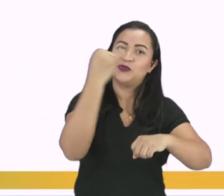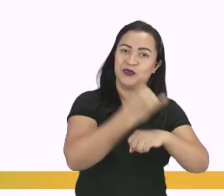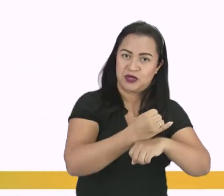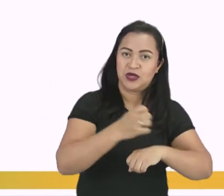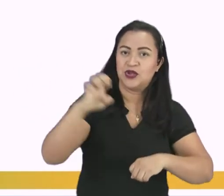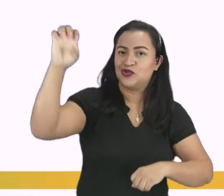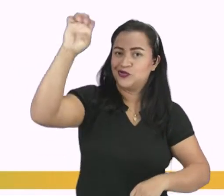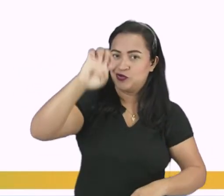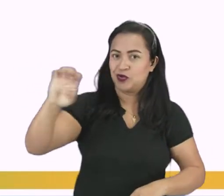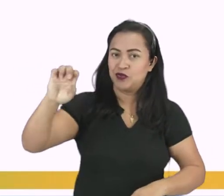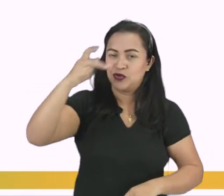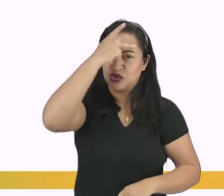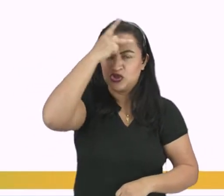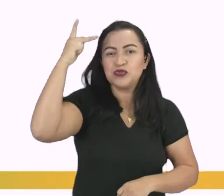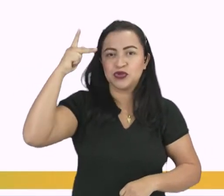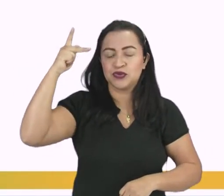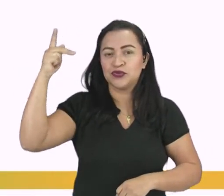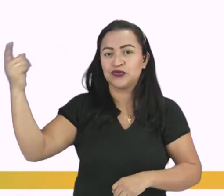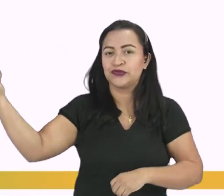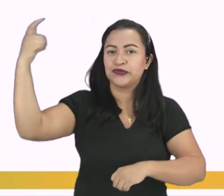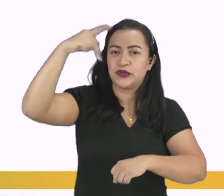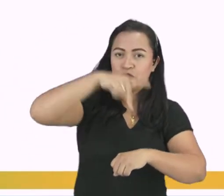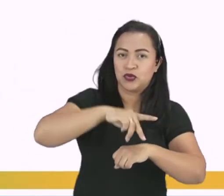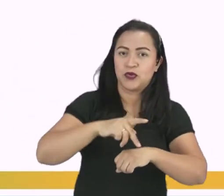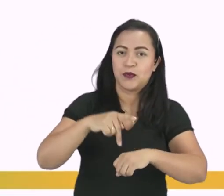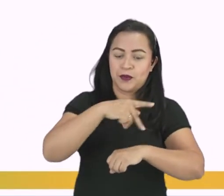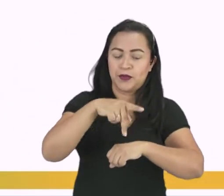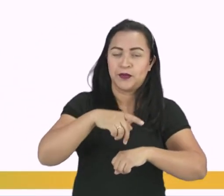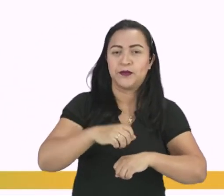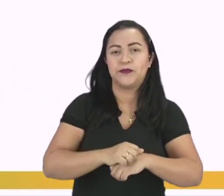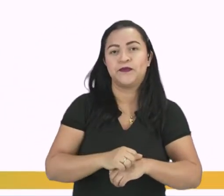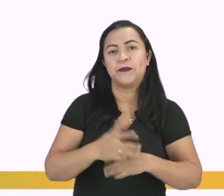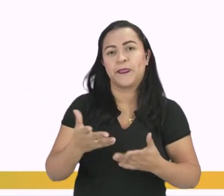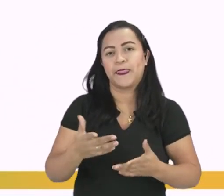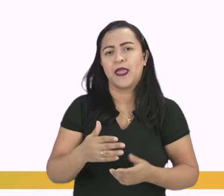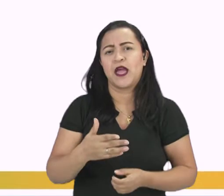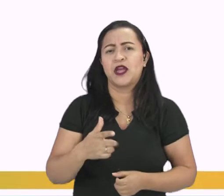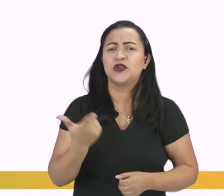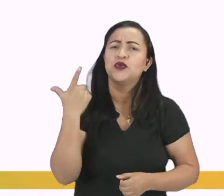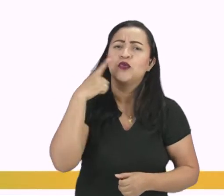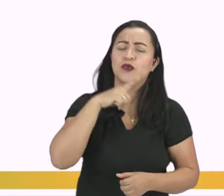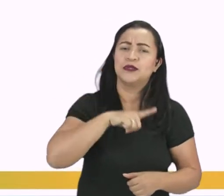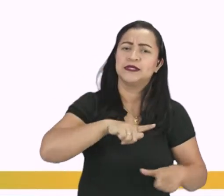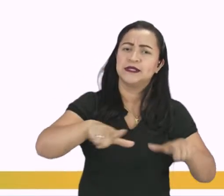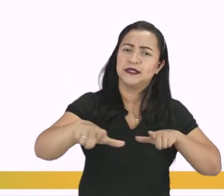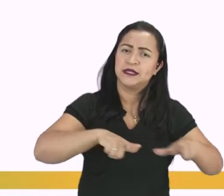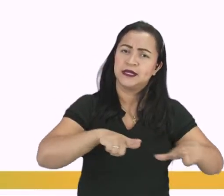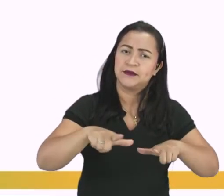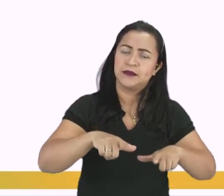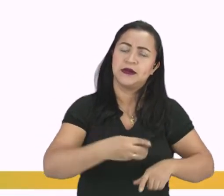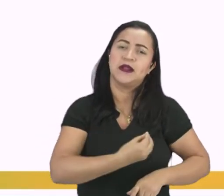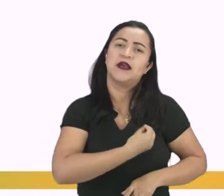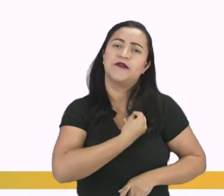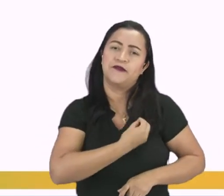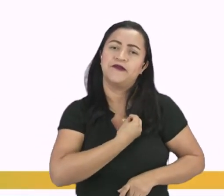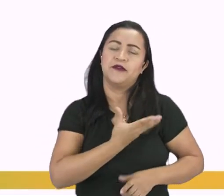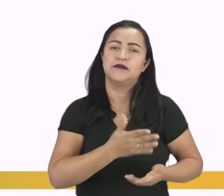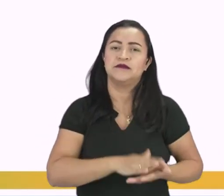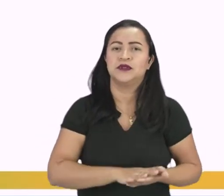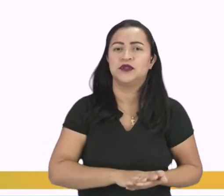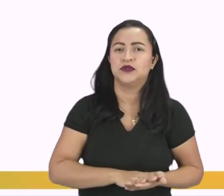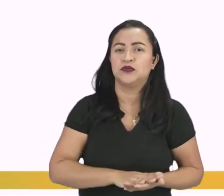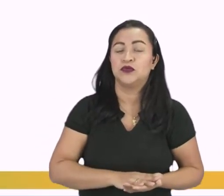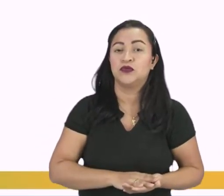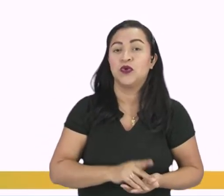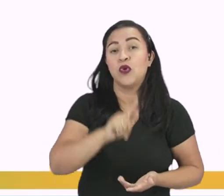Também pelo fato de ter moradia, de poder trabalhar e prosperar. O governo passou